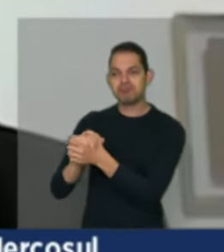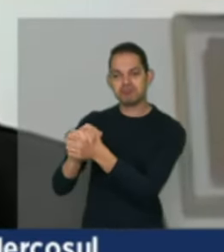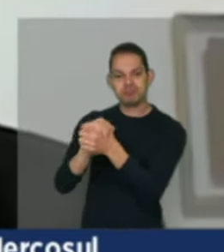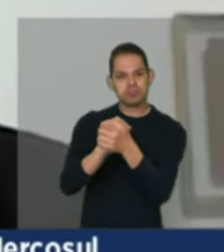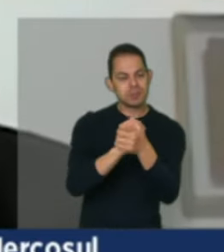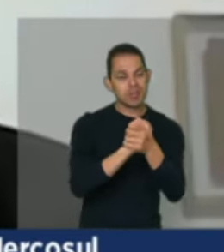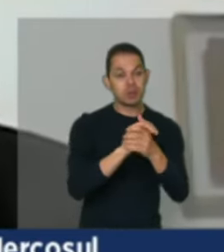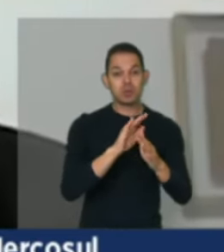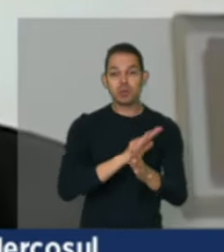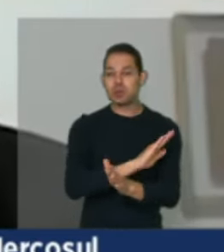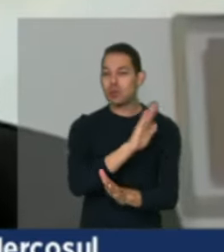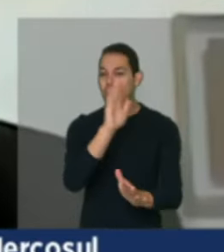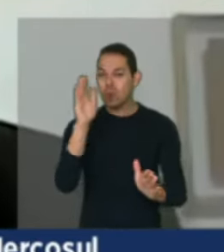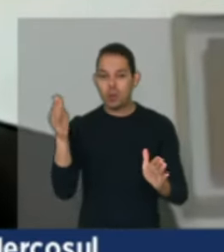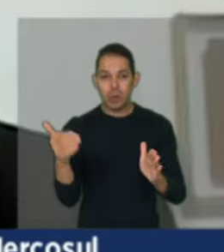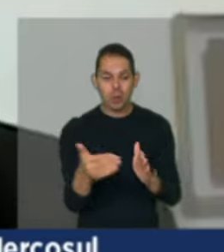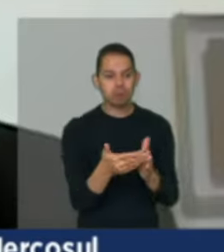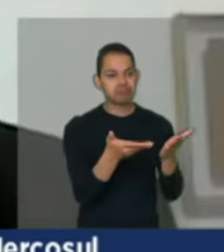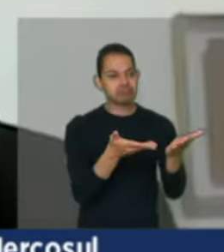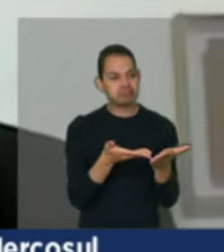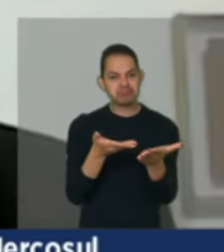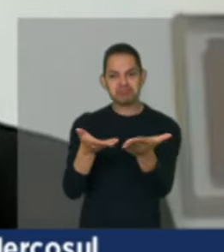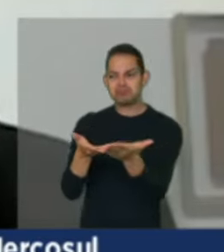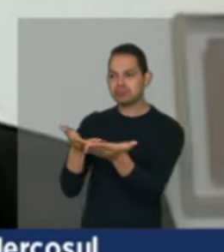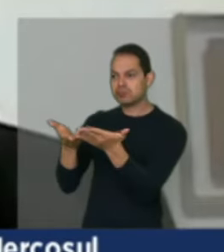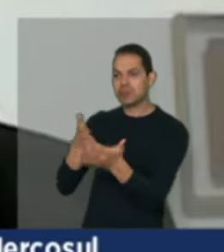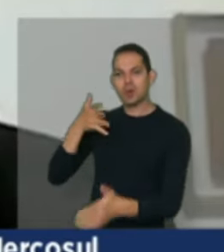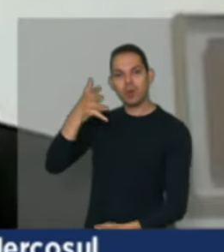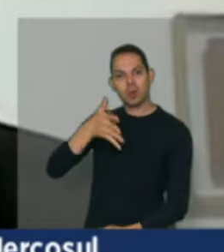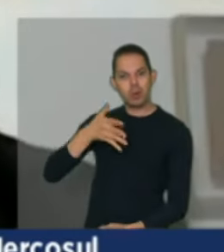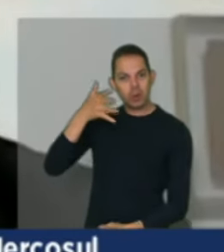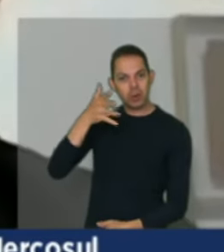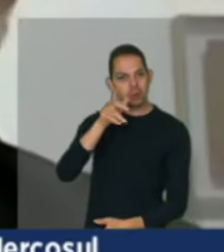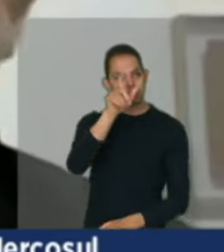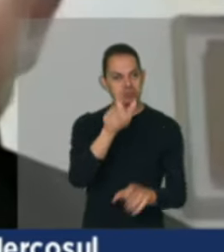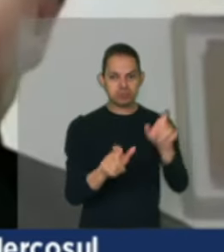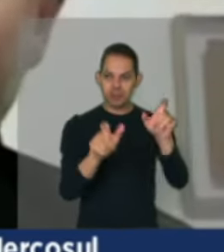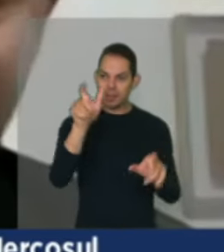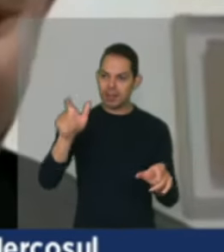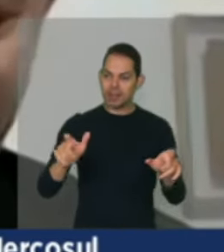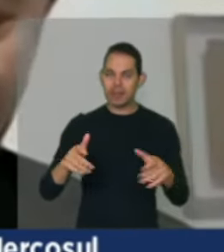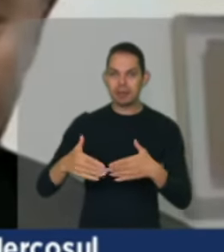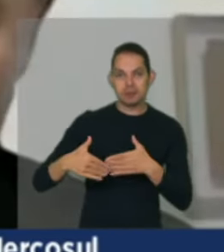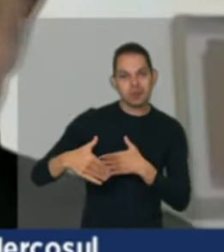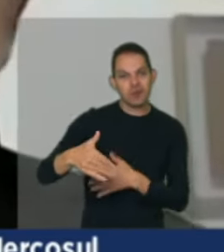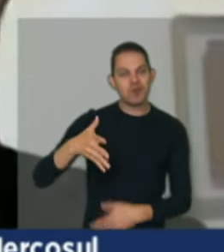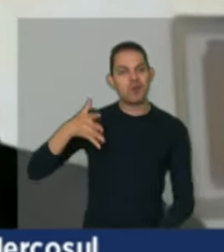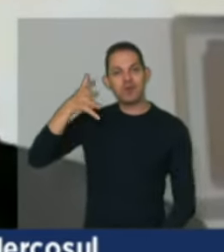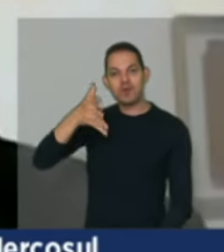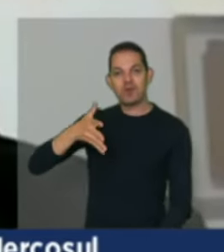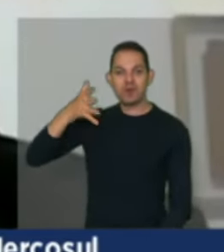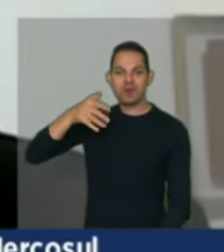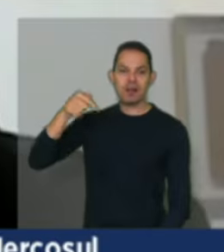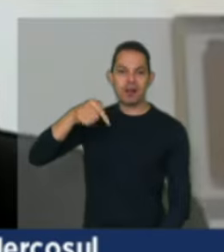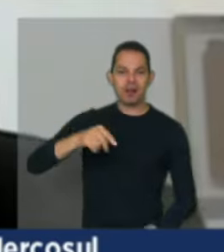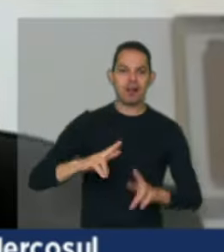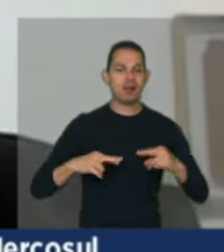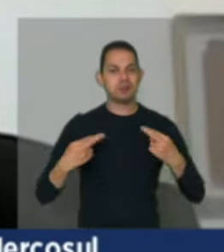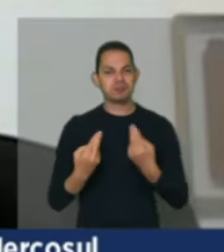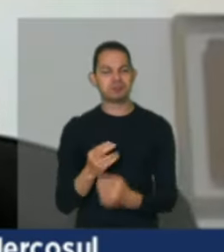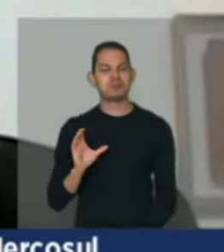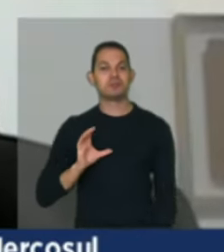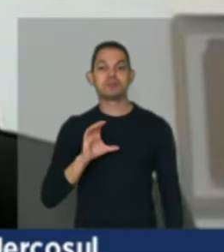nossos convidados e convidadas que irão falar nesta comissão